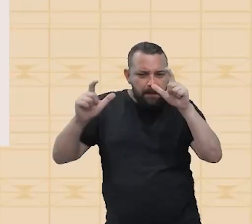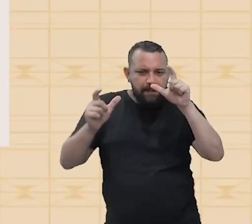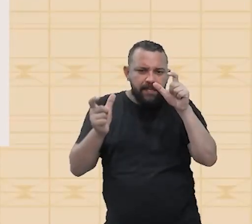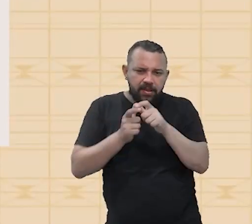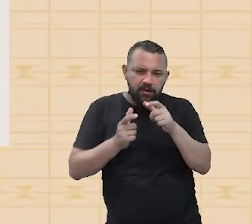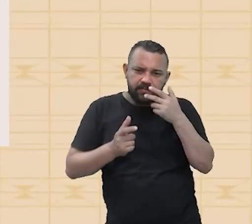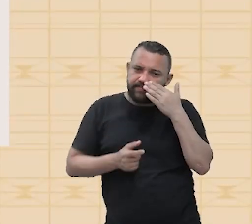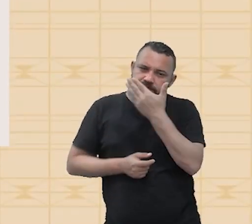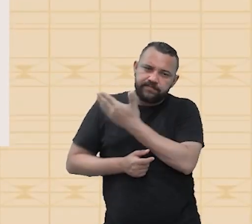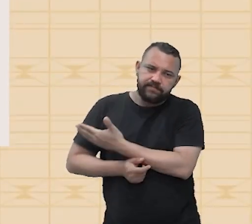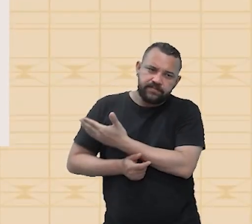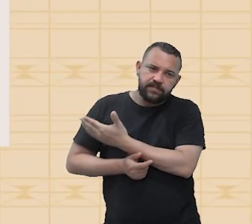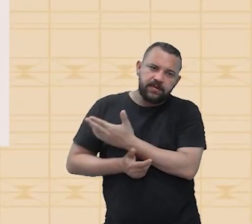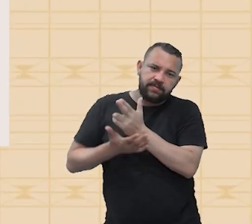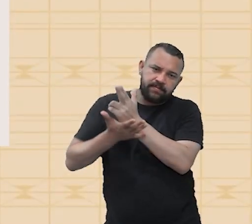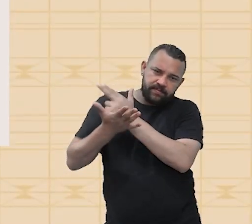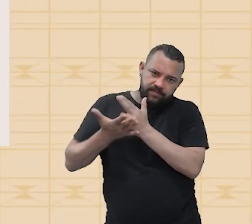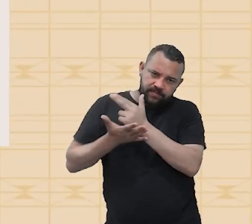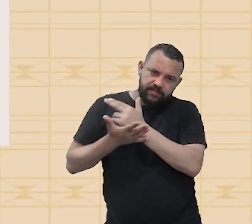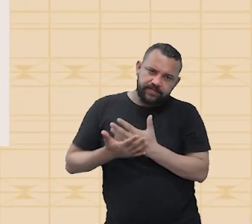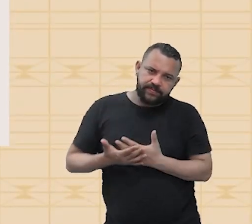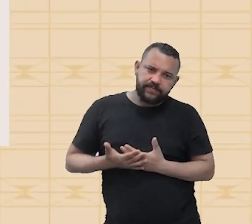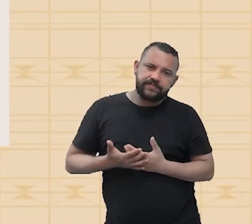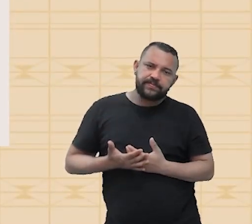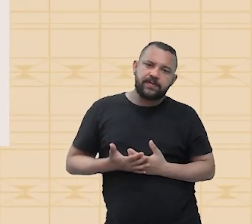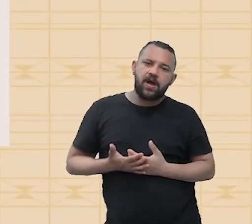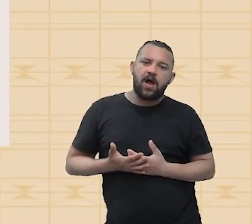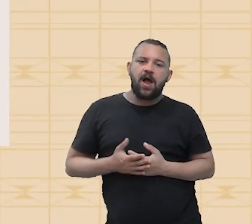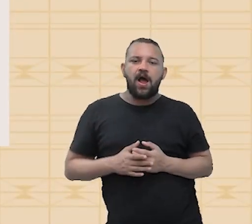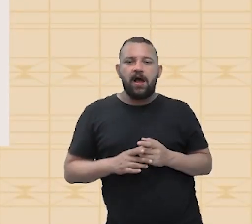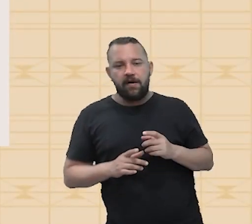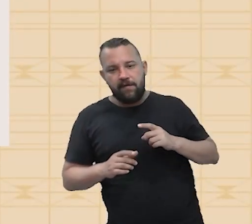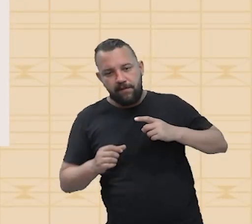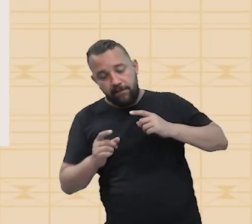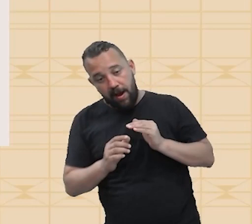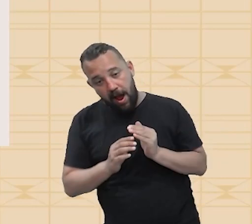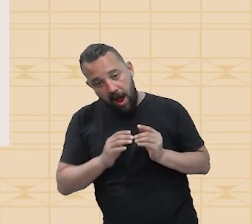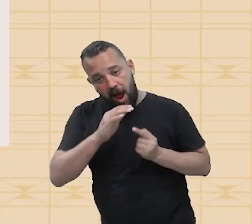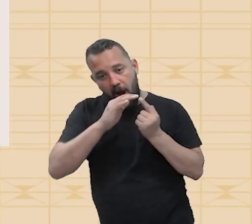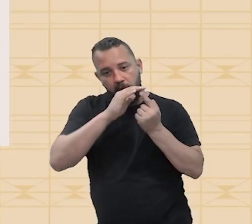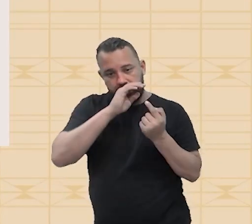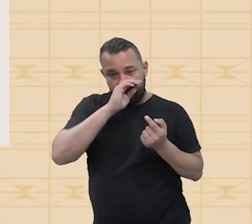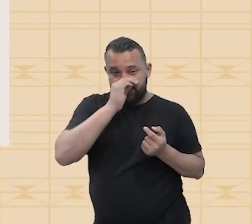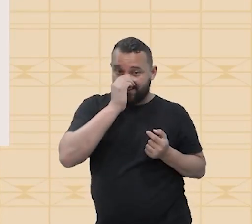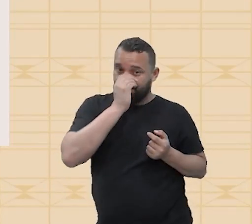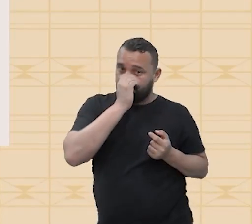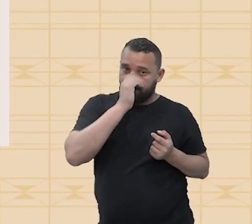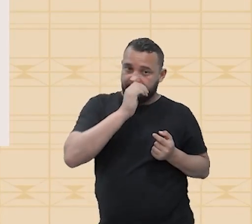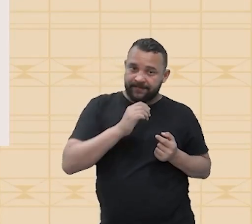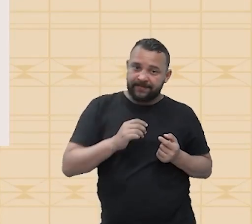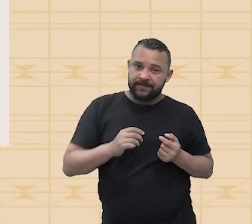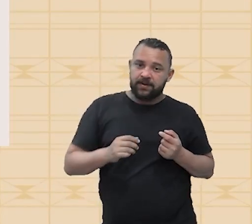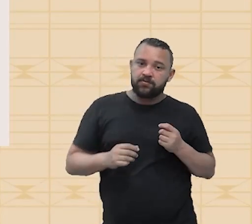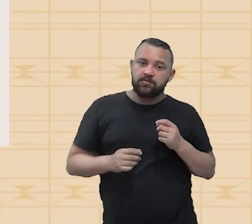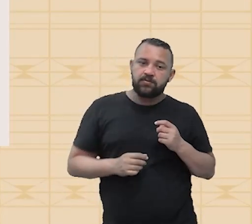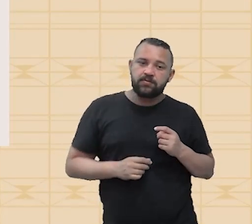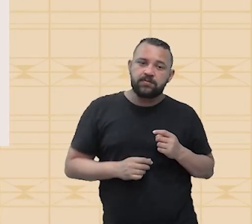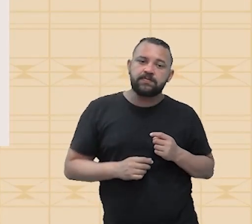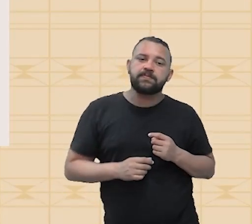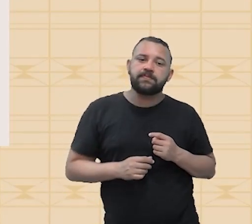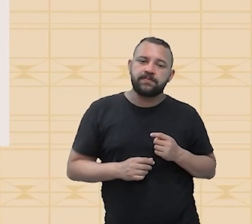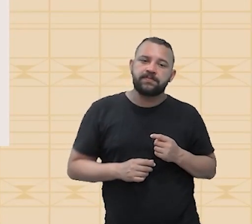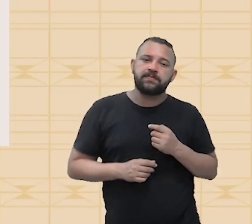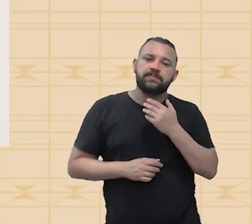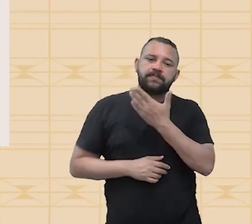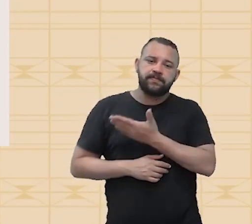Então, essa intensidade sonora, ela vai ser forte ou fraca, e essa intensidade está associada à amplitude